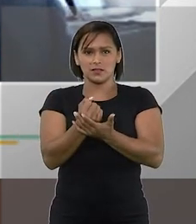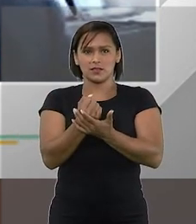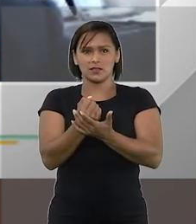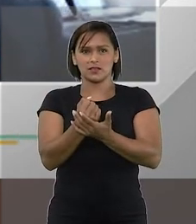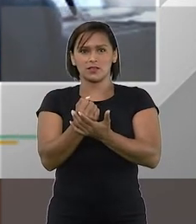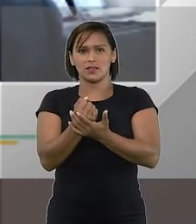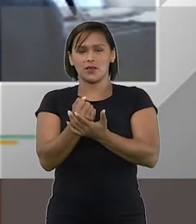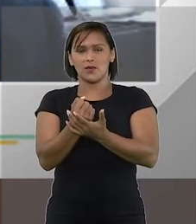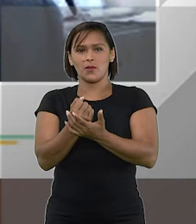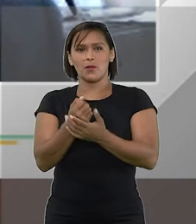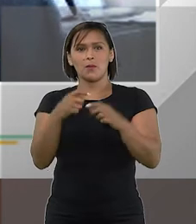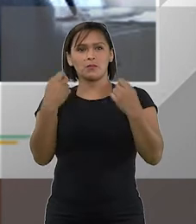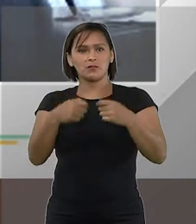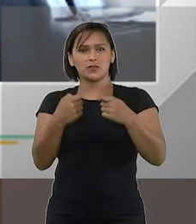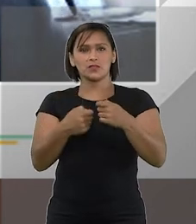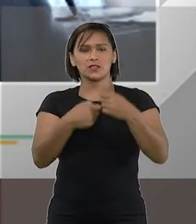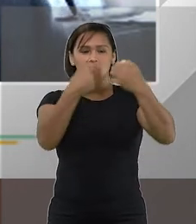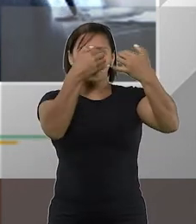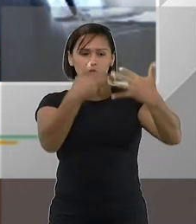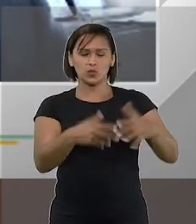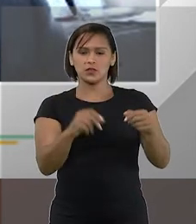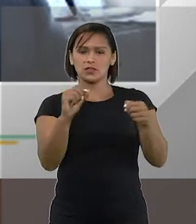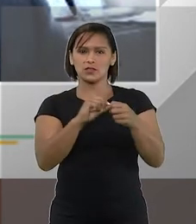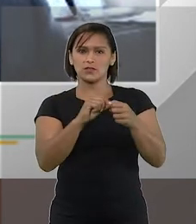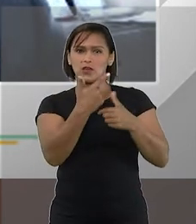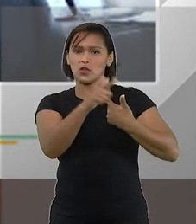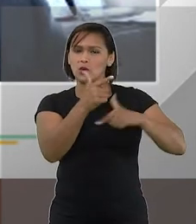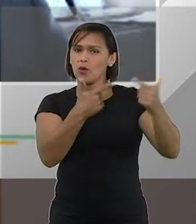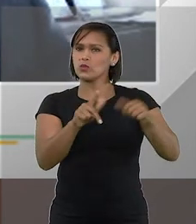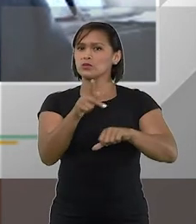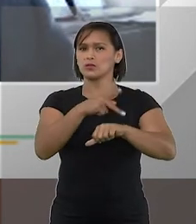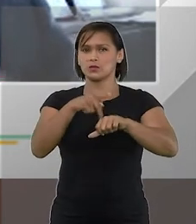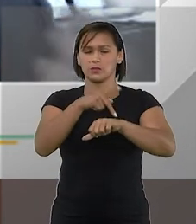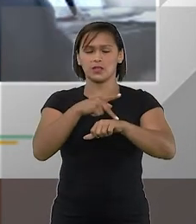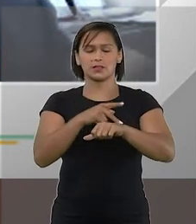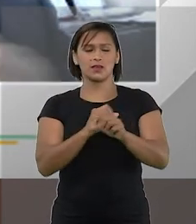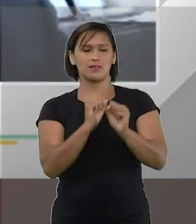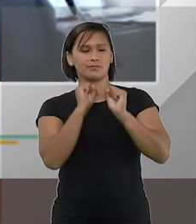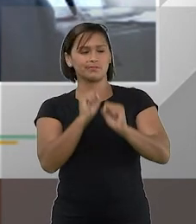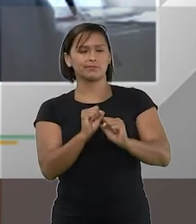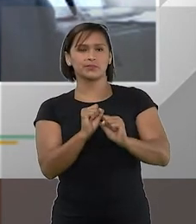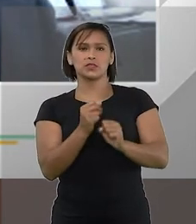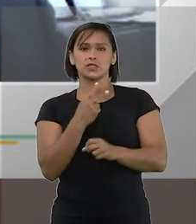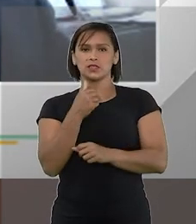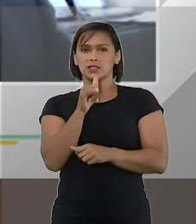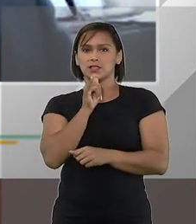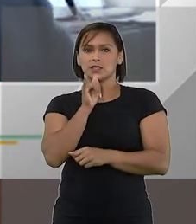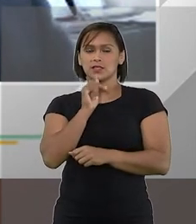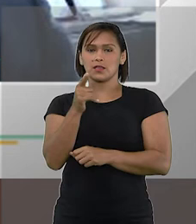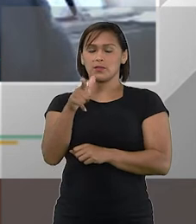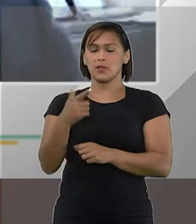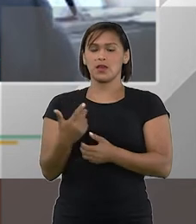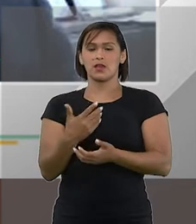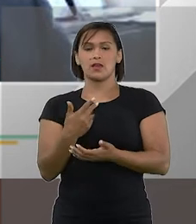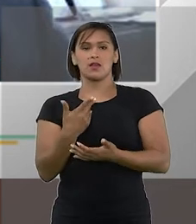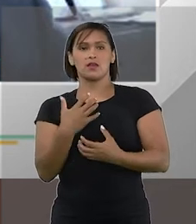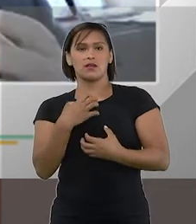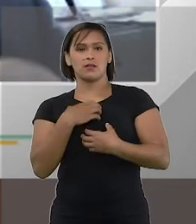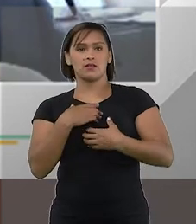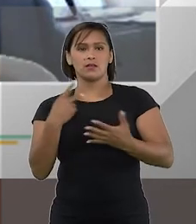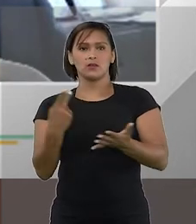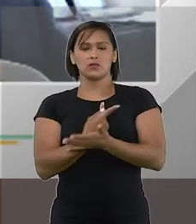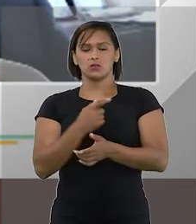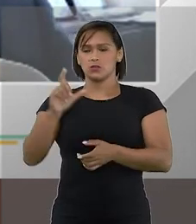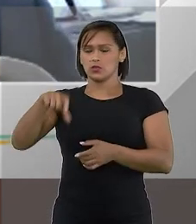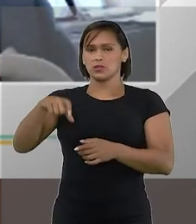sem levar em consideração o que está sendo feito em outros países nós podemos ter por exemplo é a situação de que